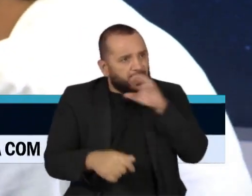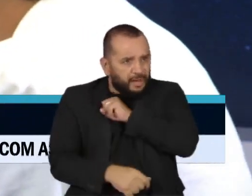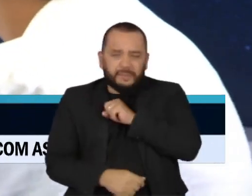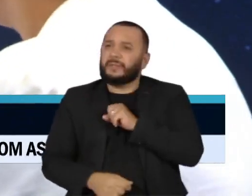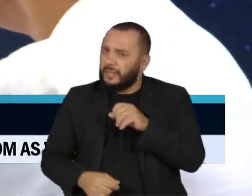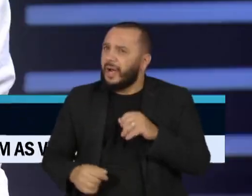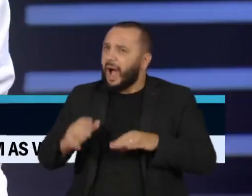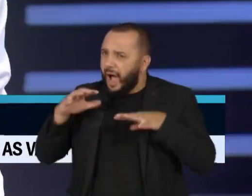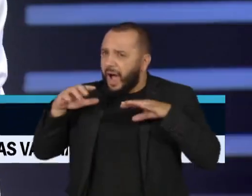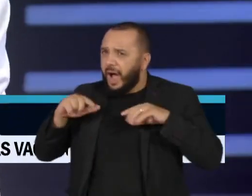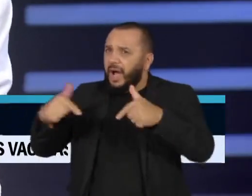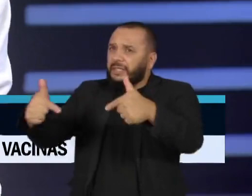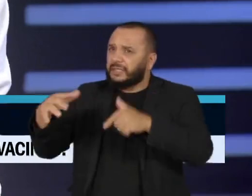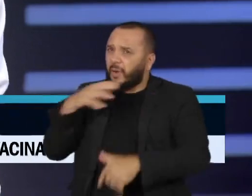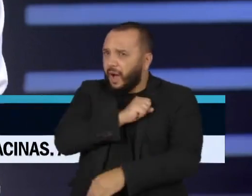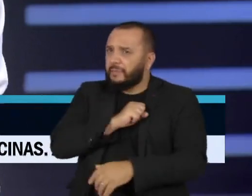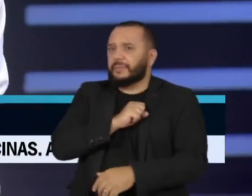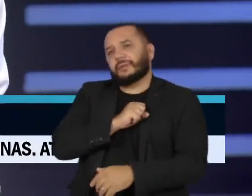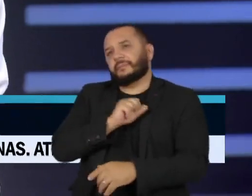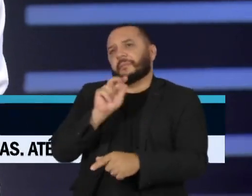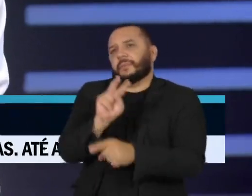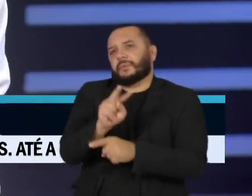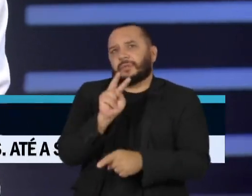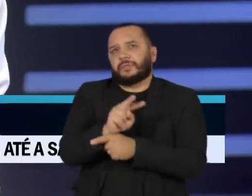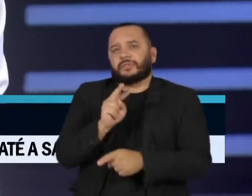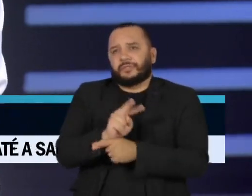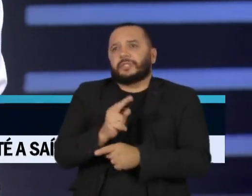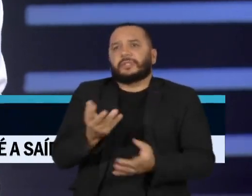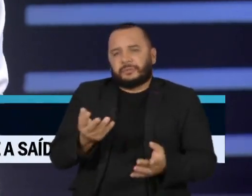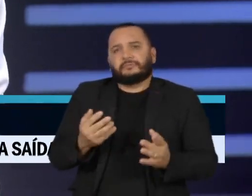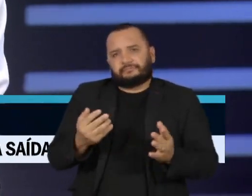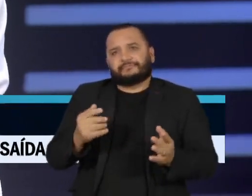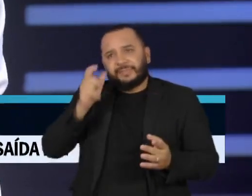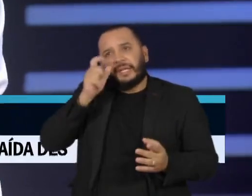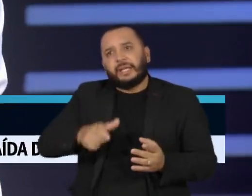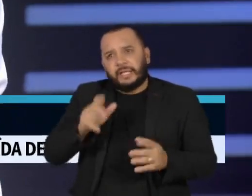nossa, porque é nosso interesse fazer com que se tenha a preservação desse ecossistema. Obrigado. Obrigado. Obrigado.